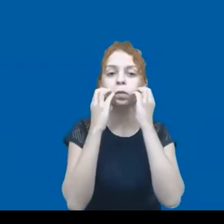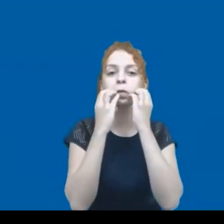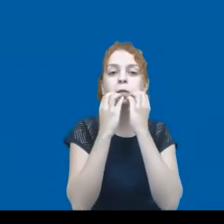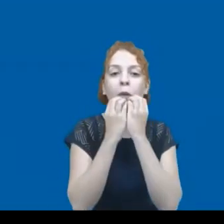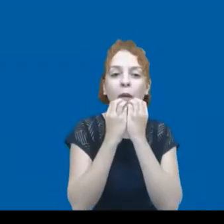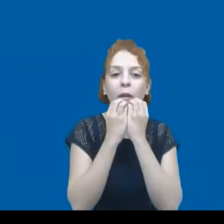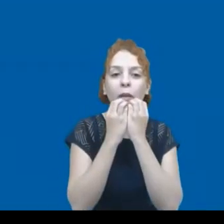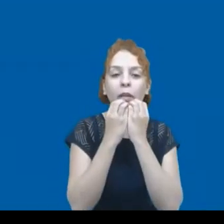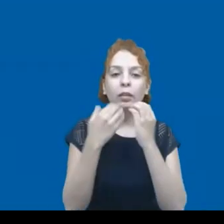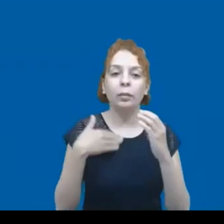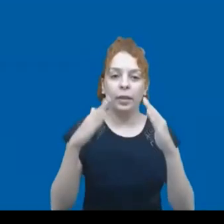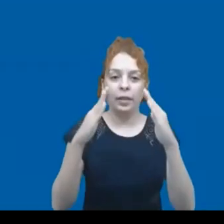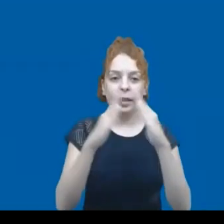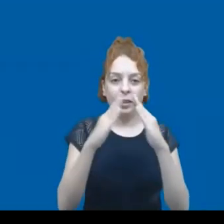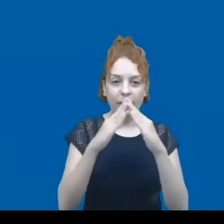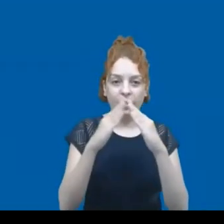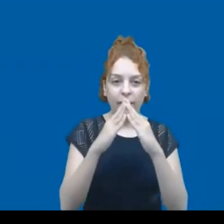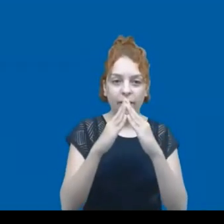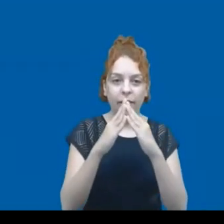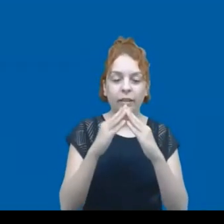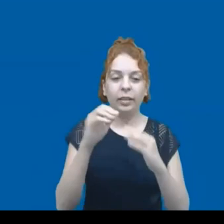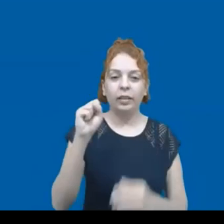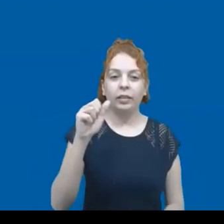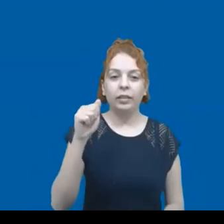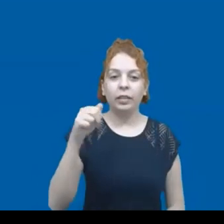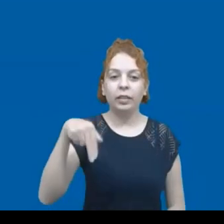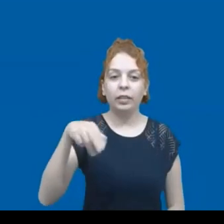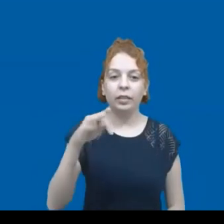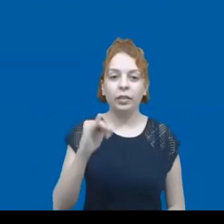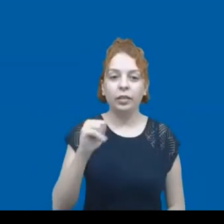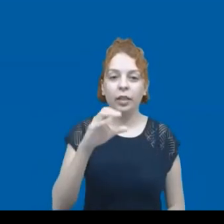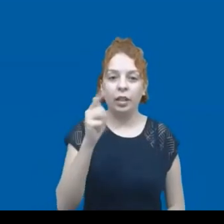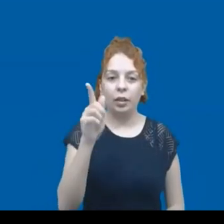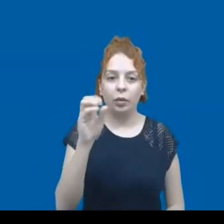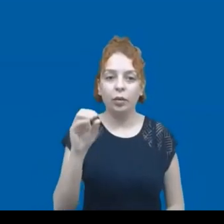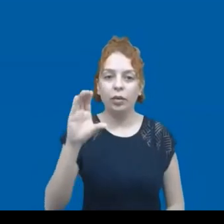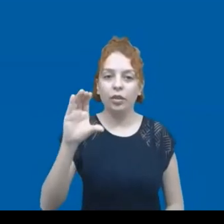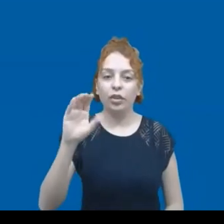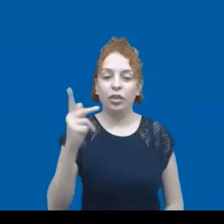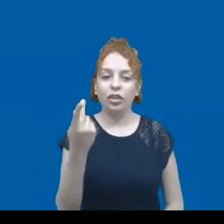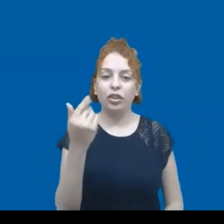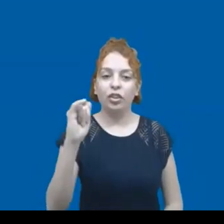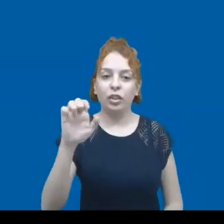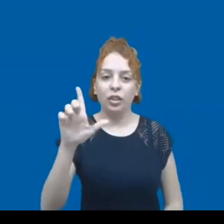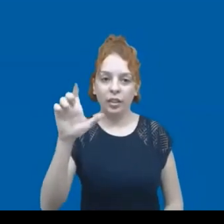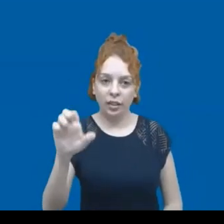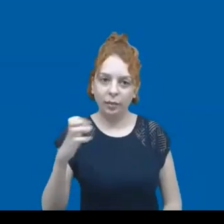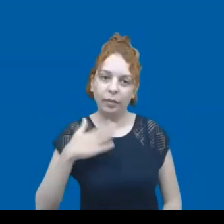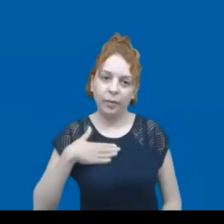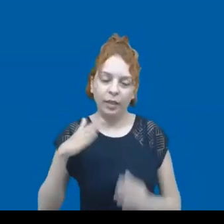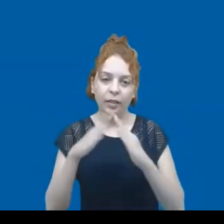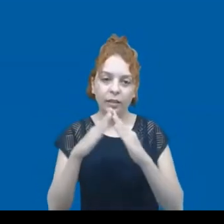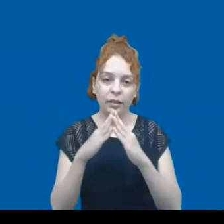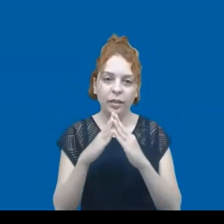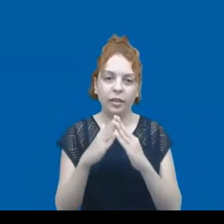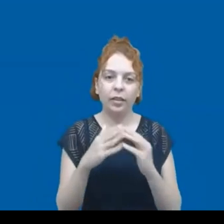em minha casa, em Santiago, de Chile, com vários livros e com